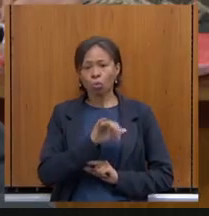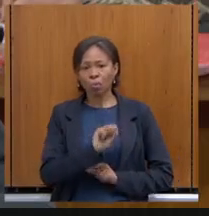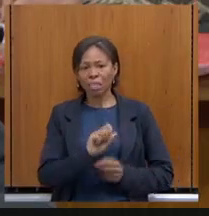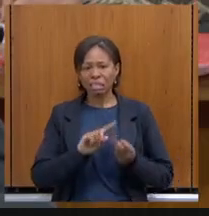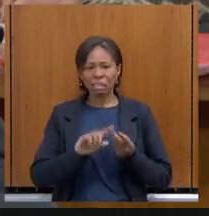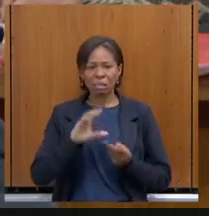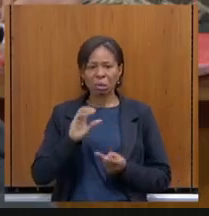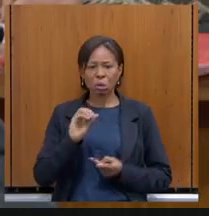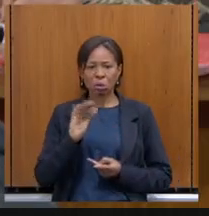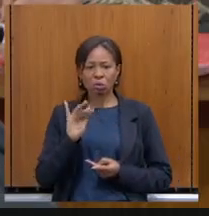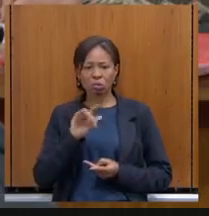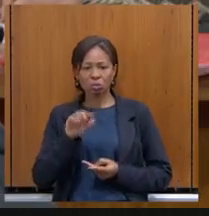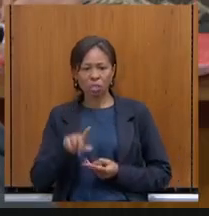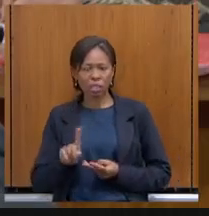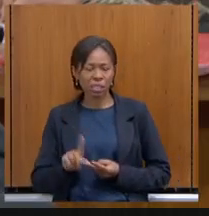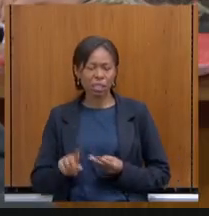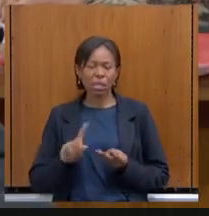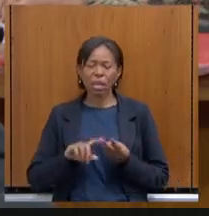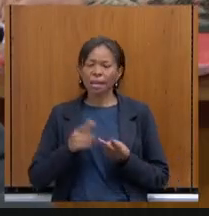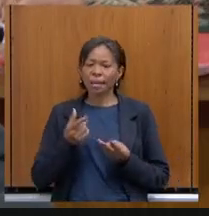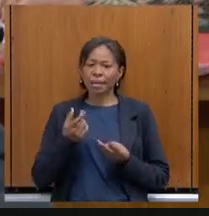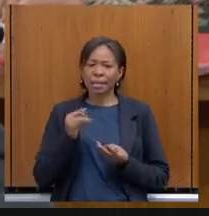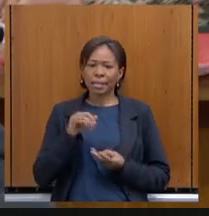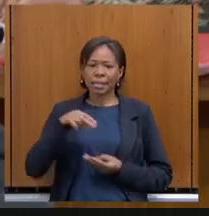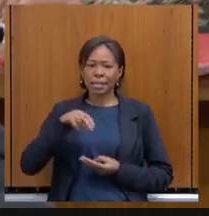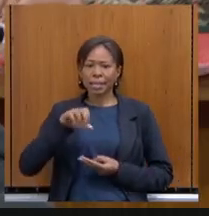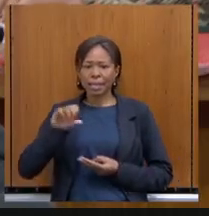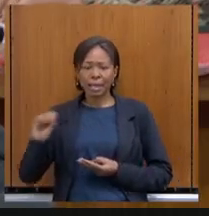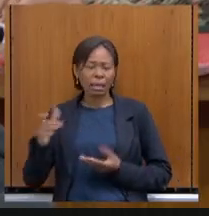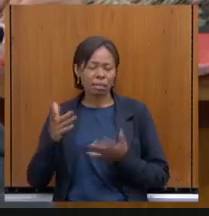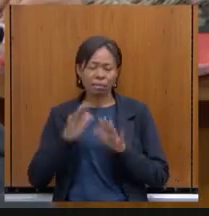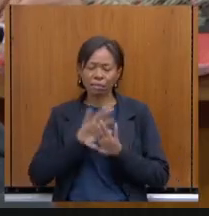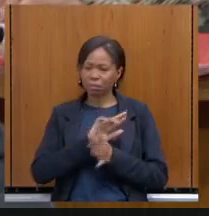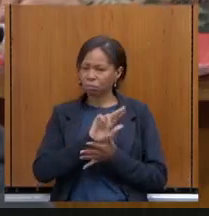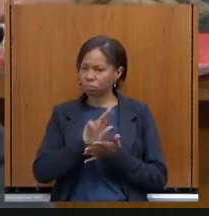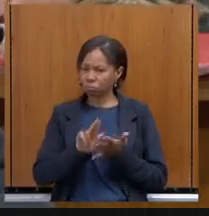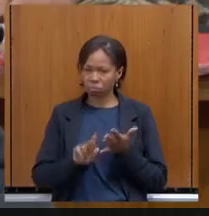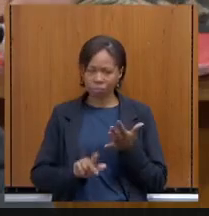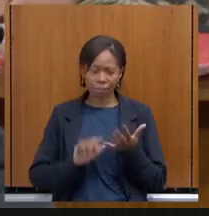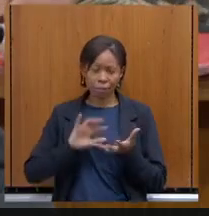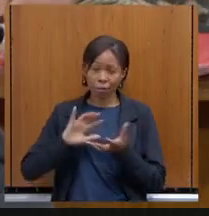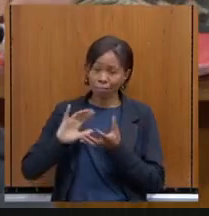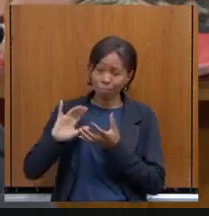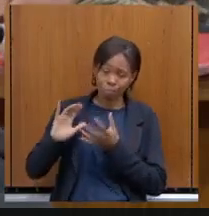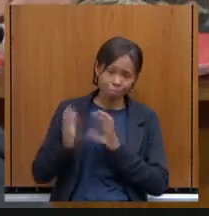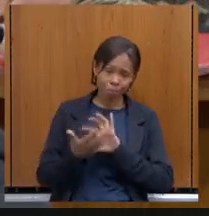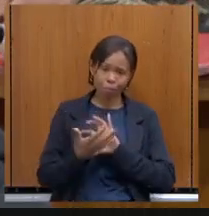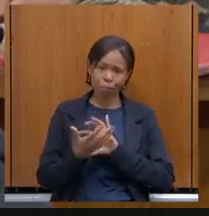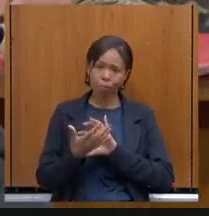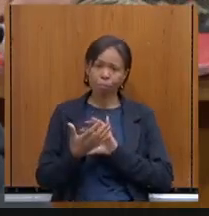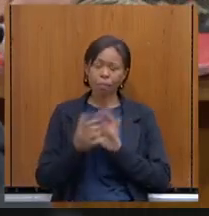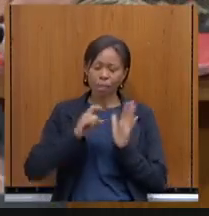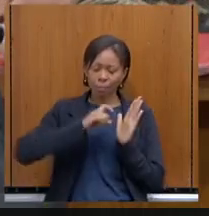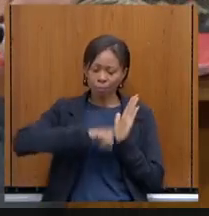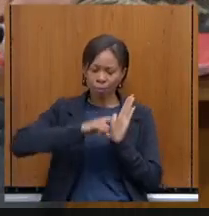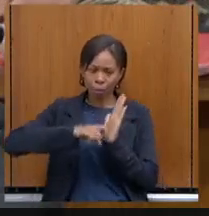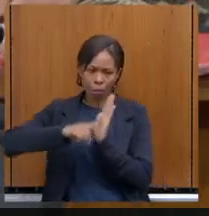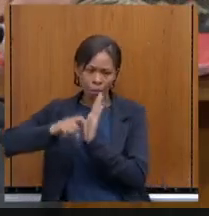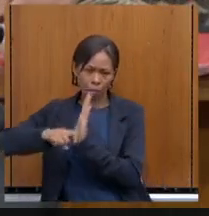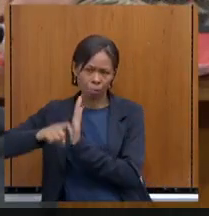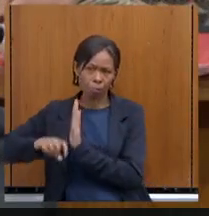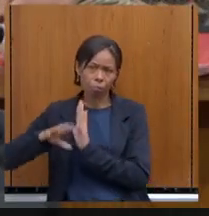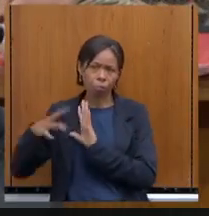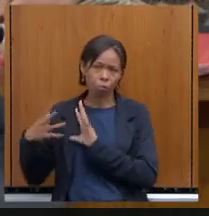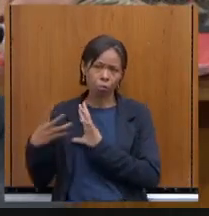ICMS, ISS, enfim, o IPI, uma reforma, literalmente, todos os tributos